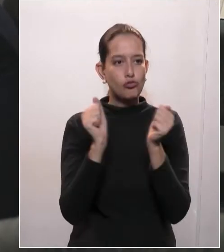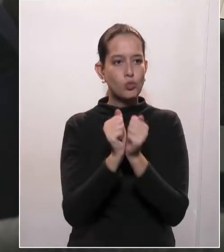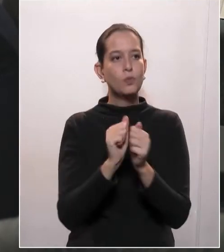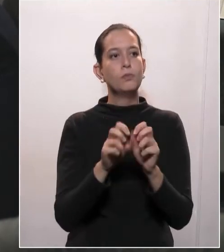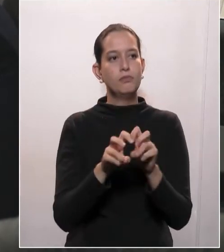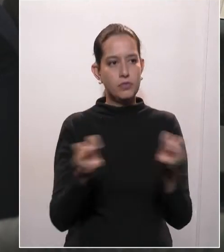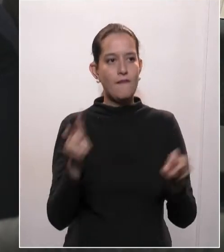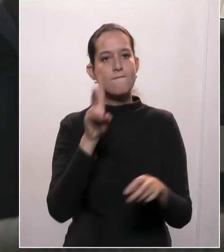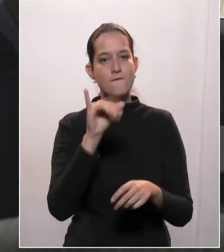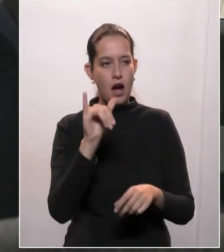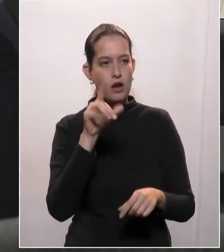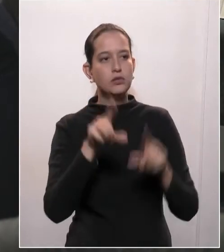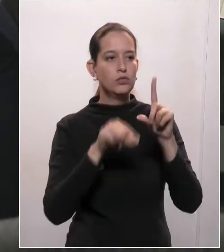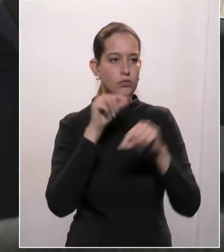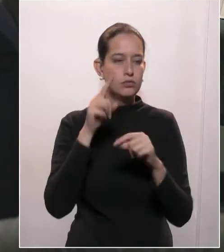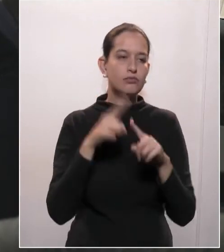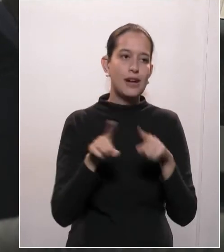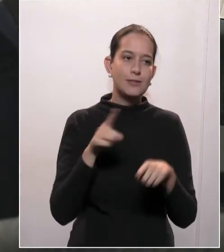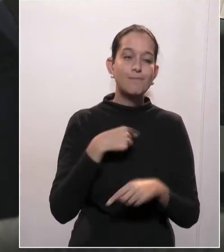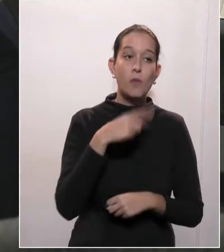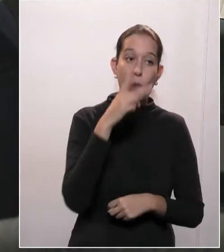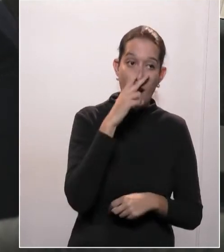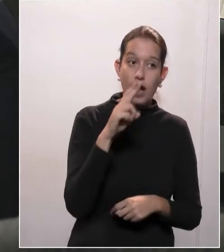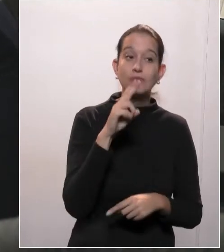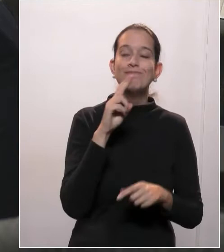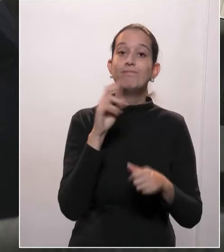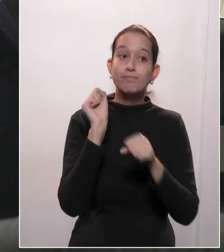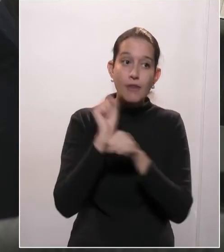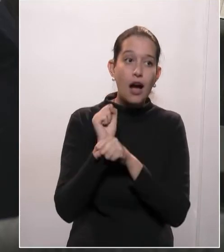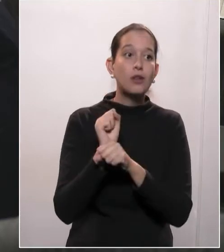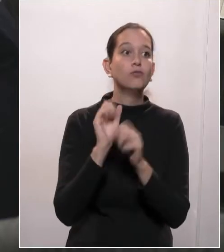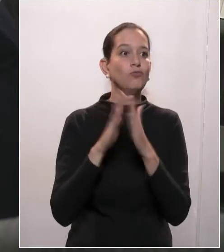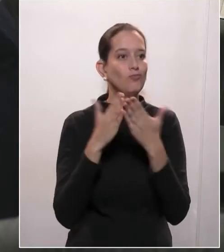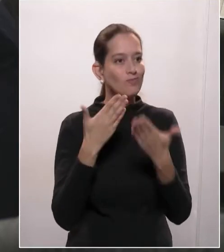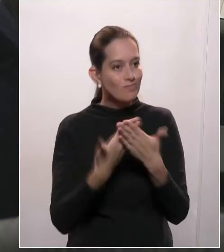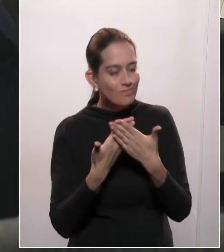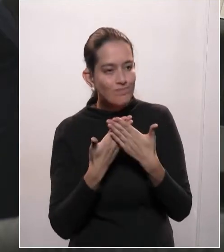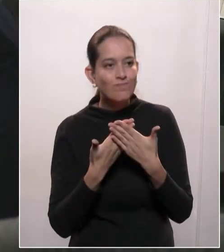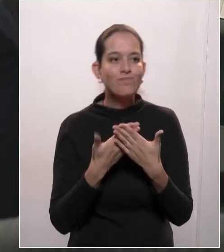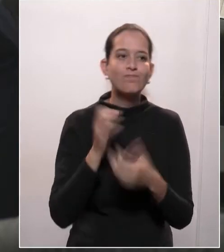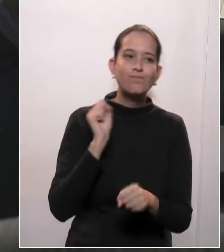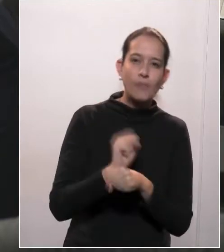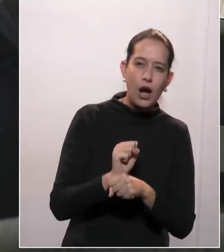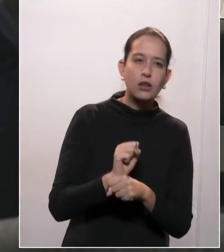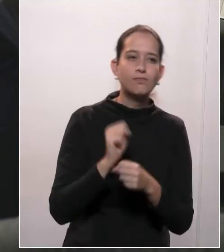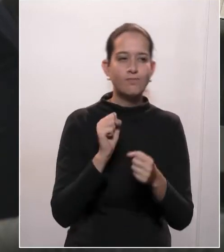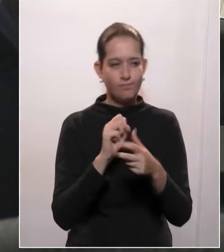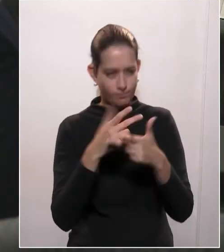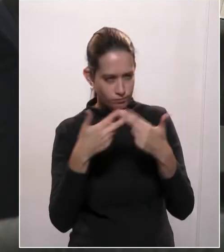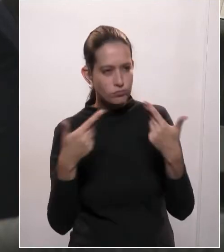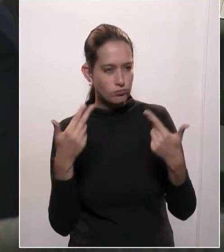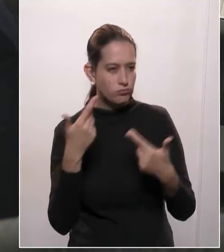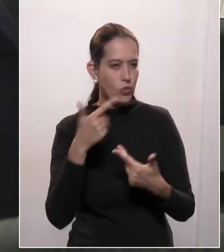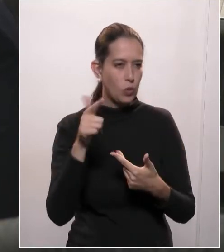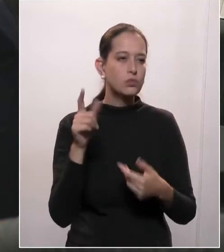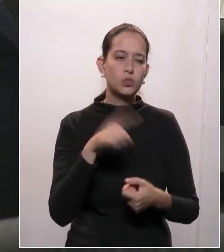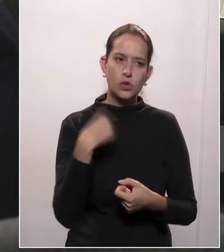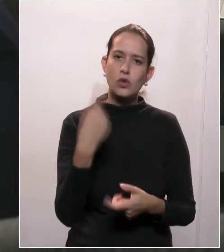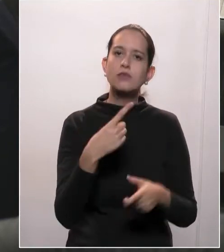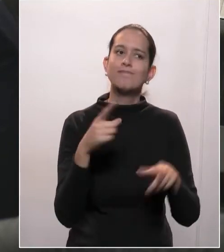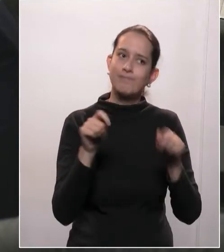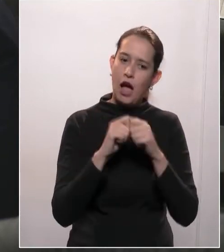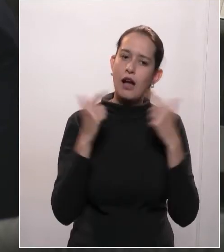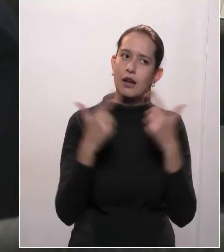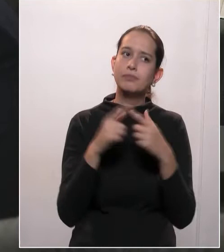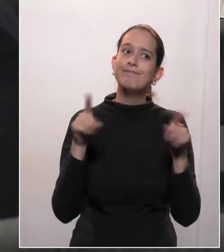teríamos que acompanhar o governo do Estado, vai parar as escolas, vai parar as atividades em diversos setores, nós deveríamos fazer o mesmo aqui na Assembleia, como vem